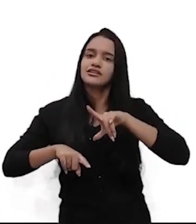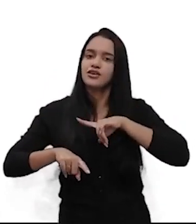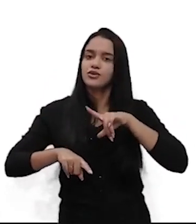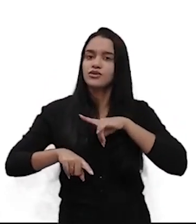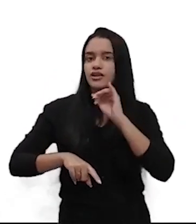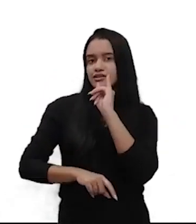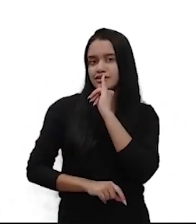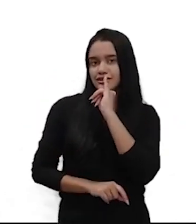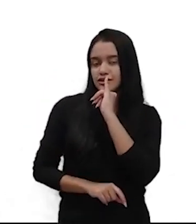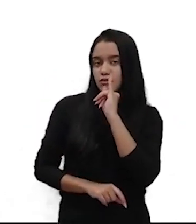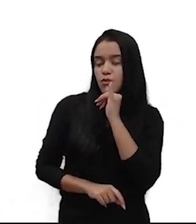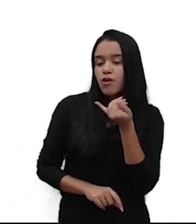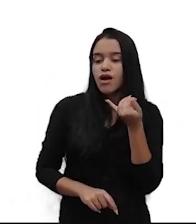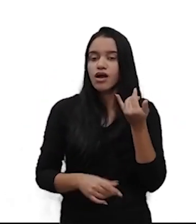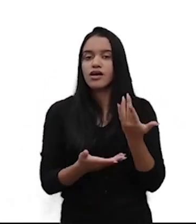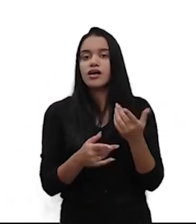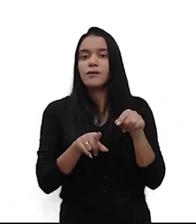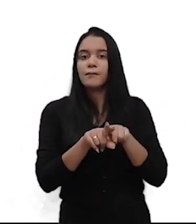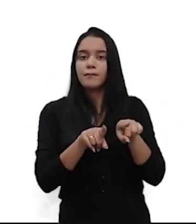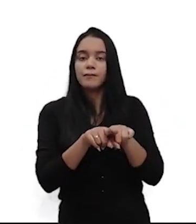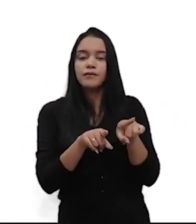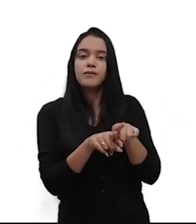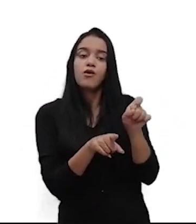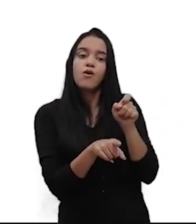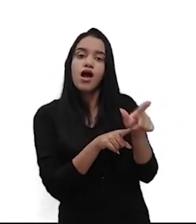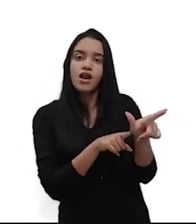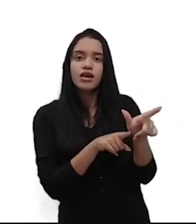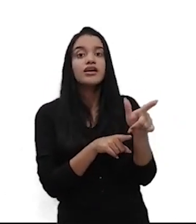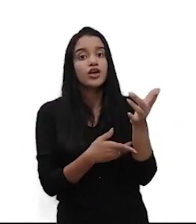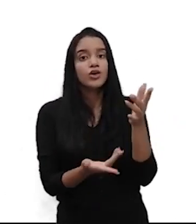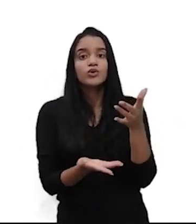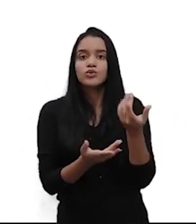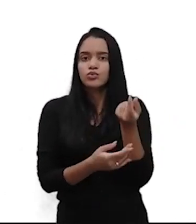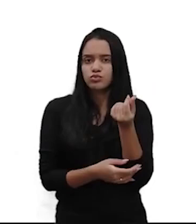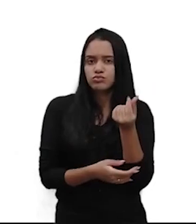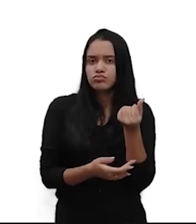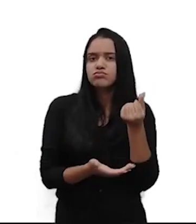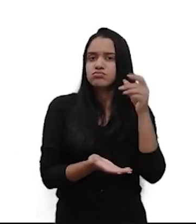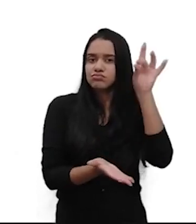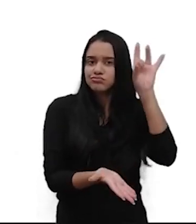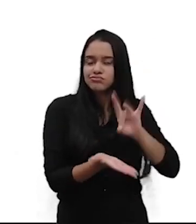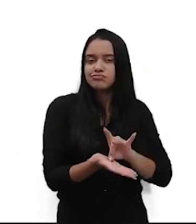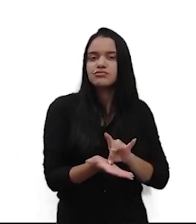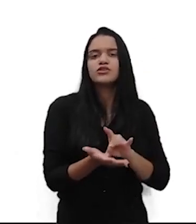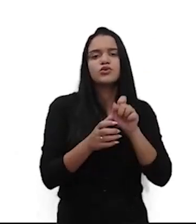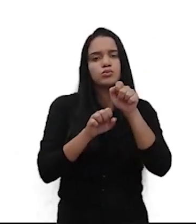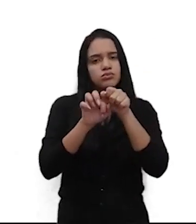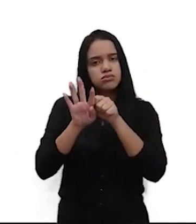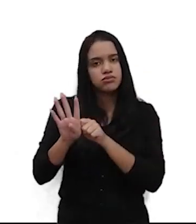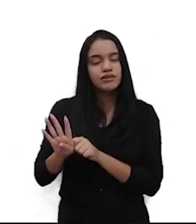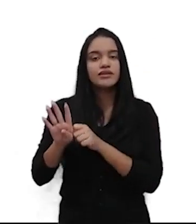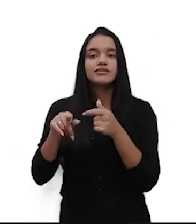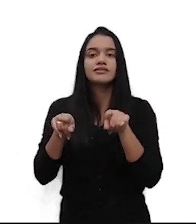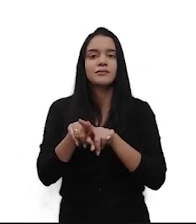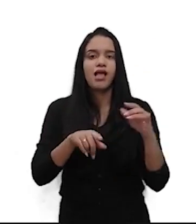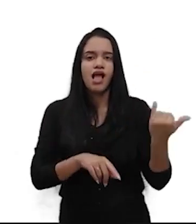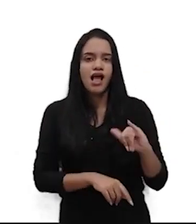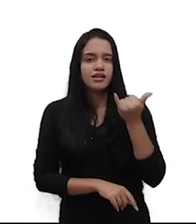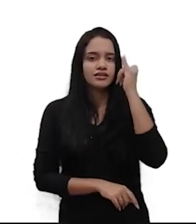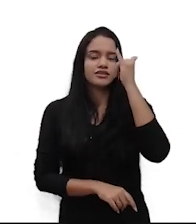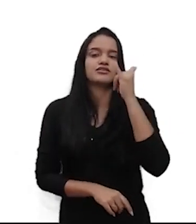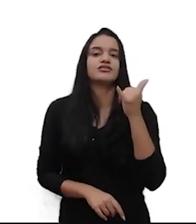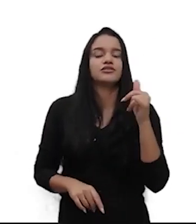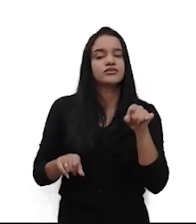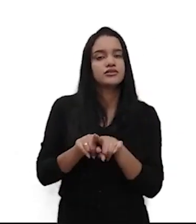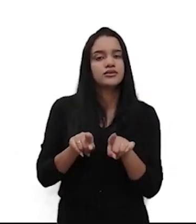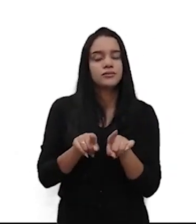galpão, então, o aluguel é um custo fixo. Todo mês eu vou ter esse custo. Energia é um custo fixo